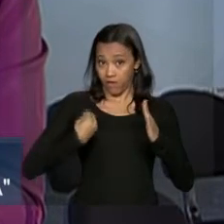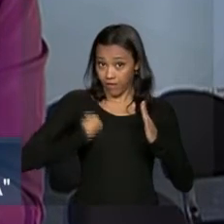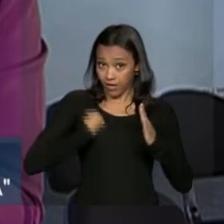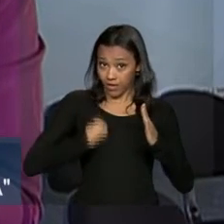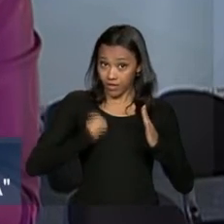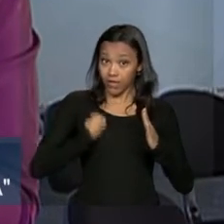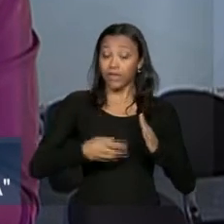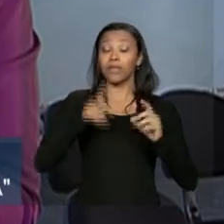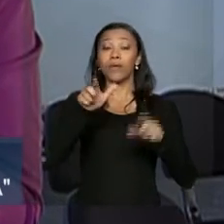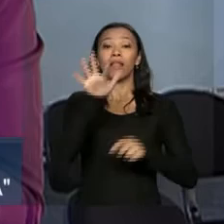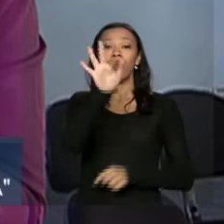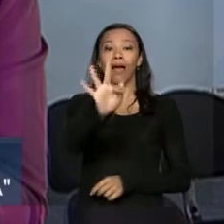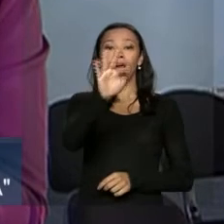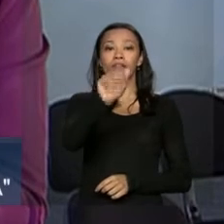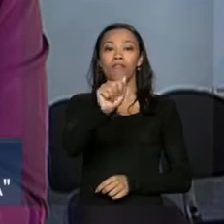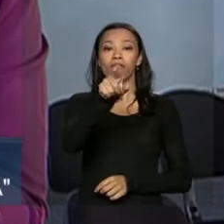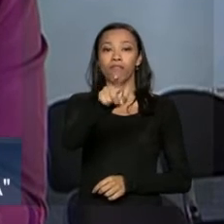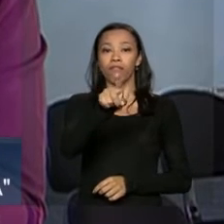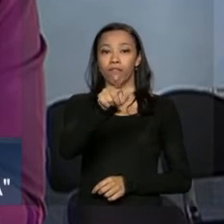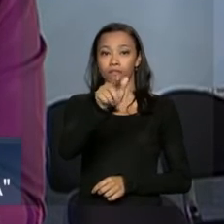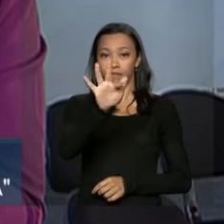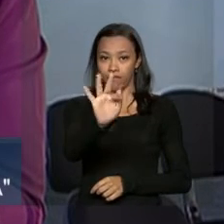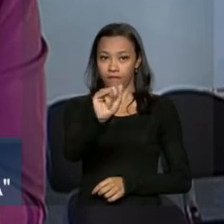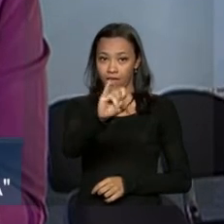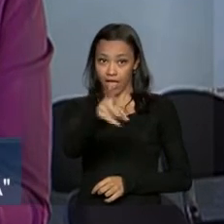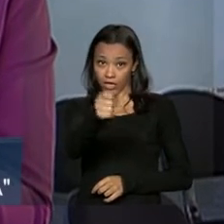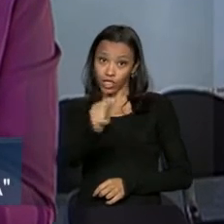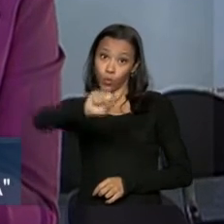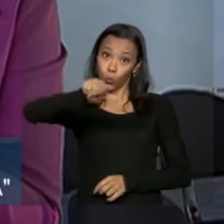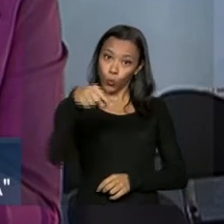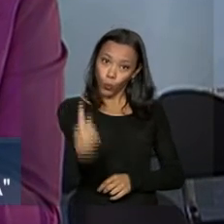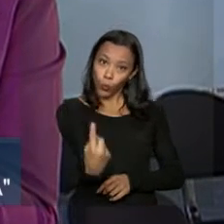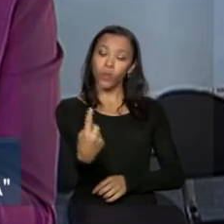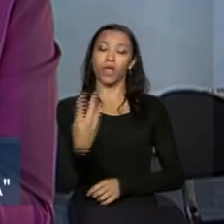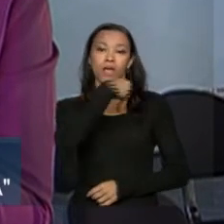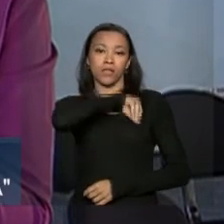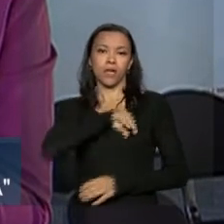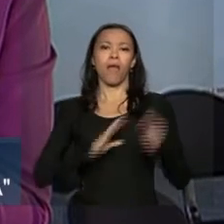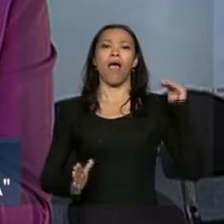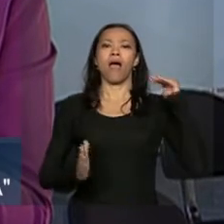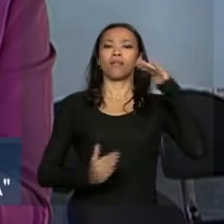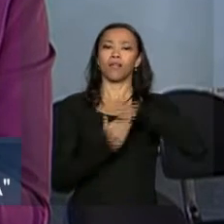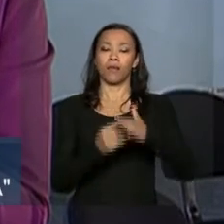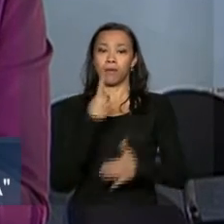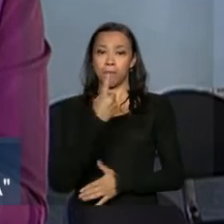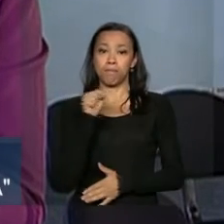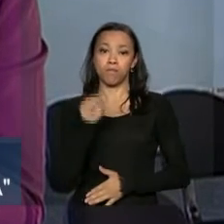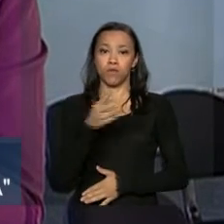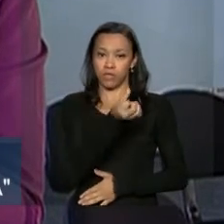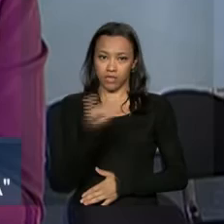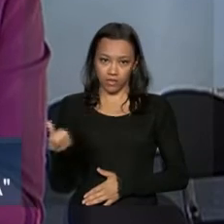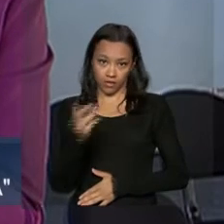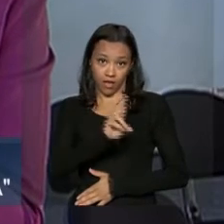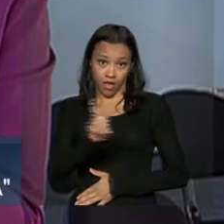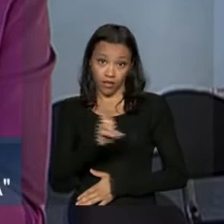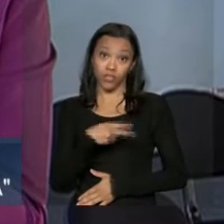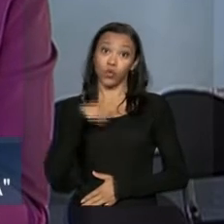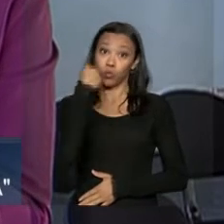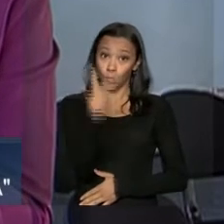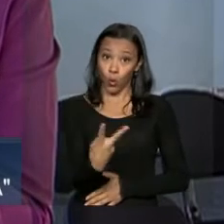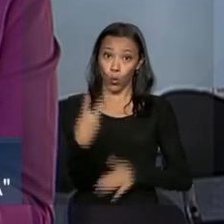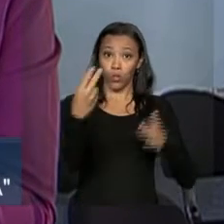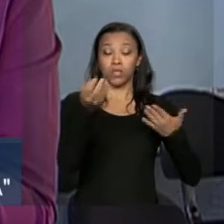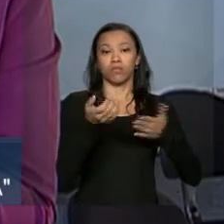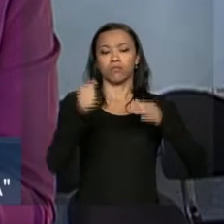ou seja, aquela voltada para famílias que recebem até R$.600. São dois conjuntos habitacionais